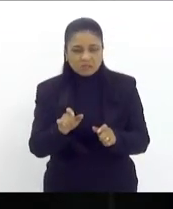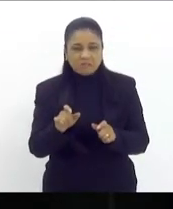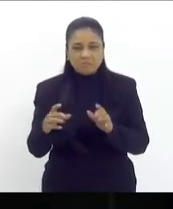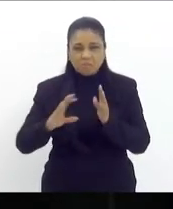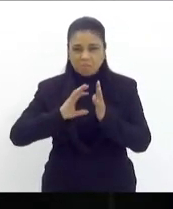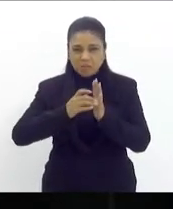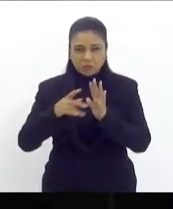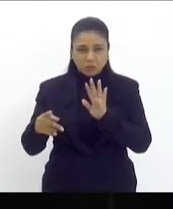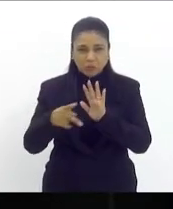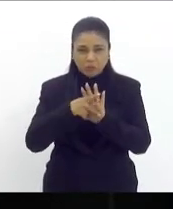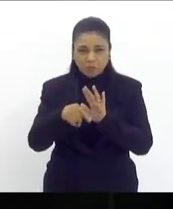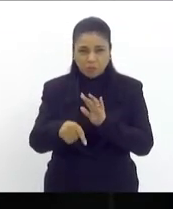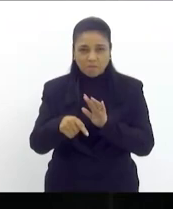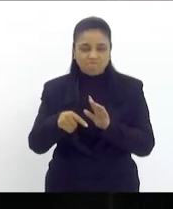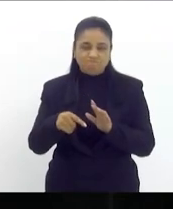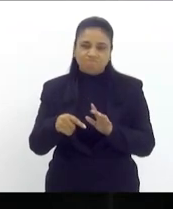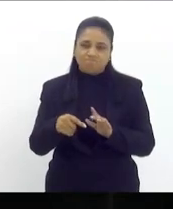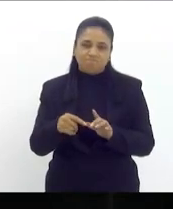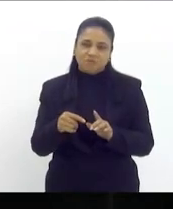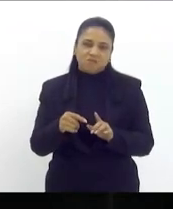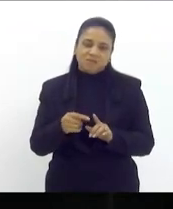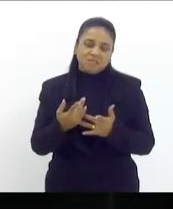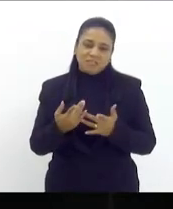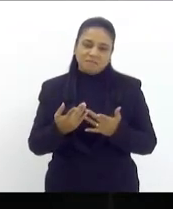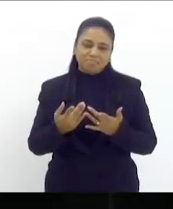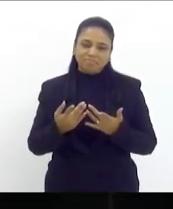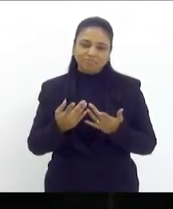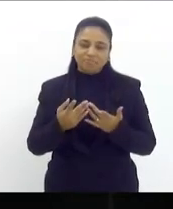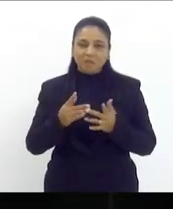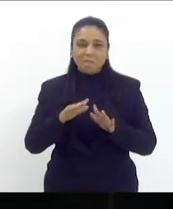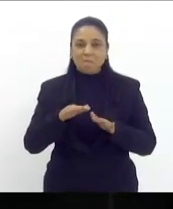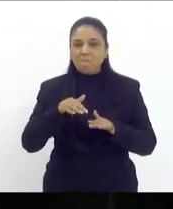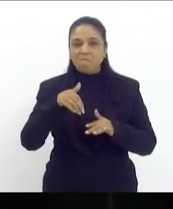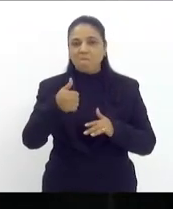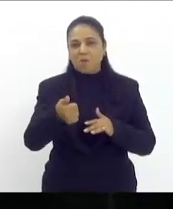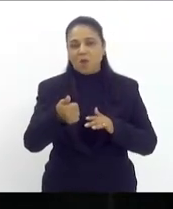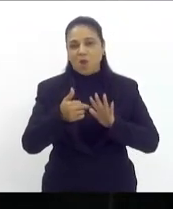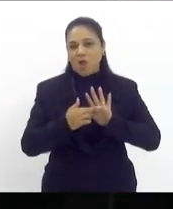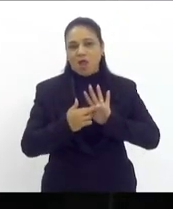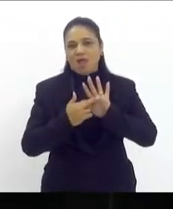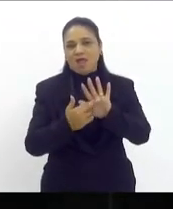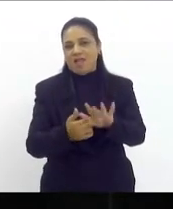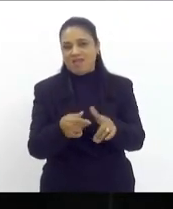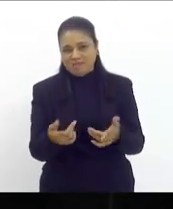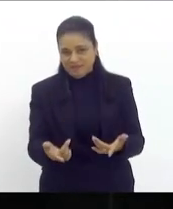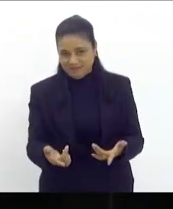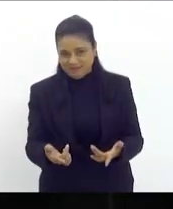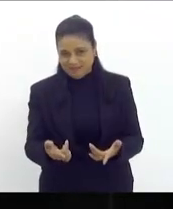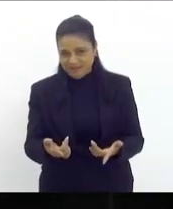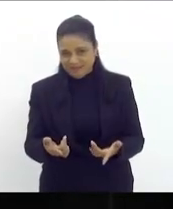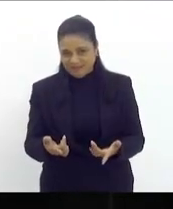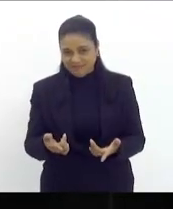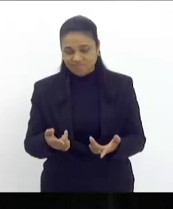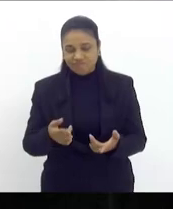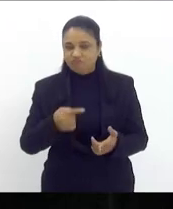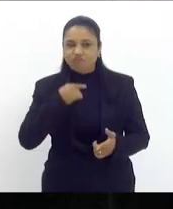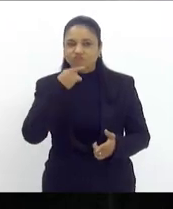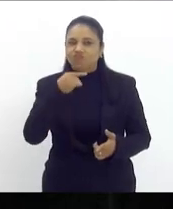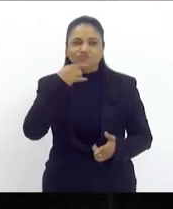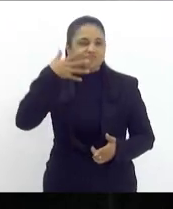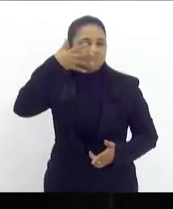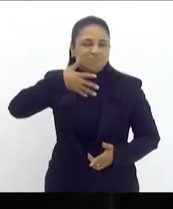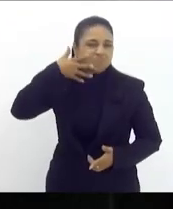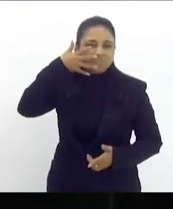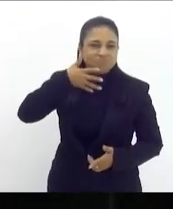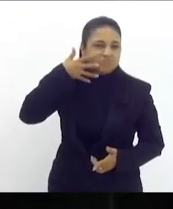possa sobreviver aos fatos não existe narrativa que sobreviva aos fatos que nós